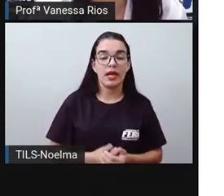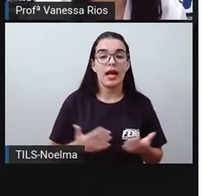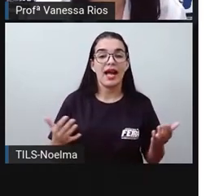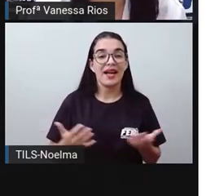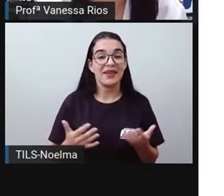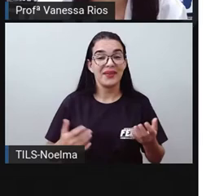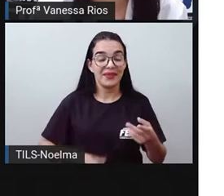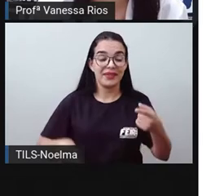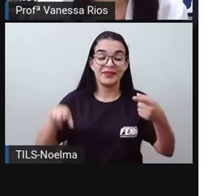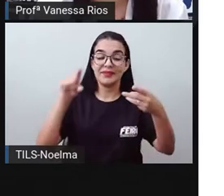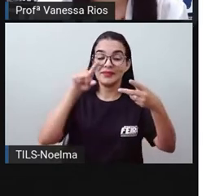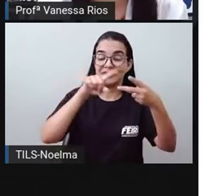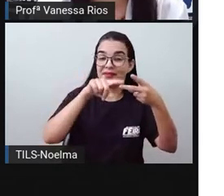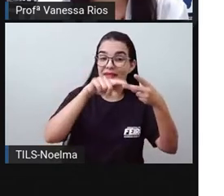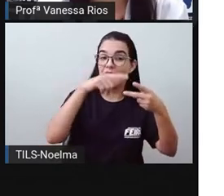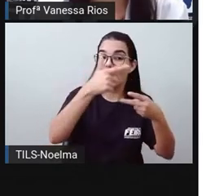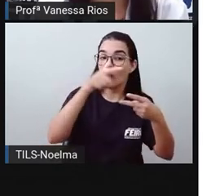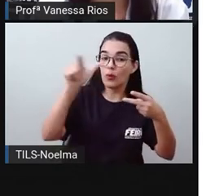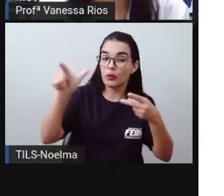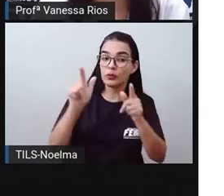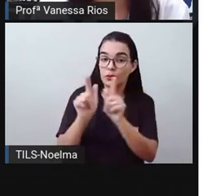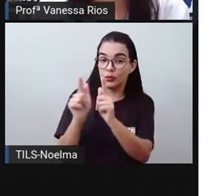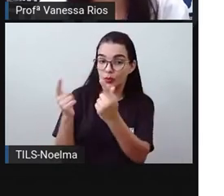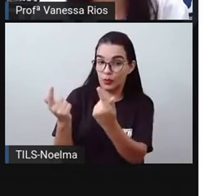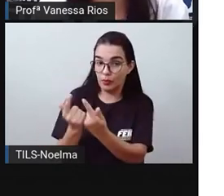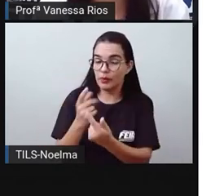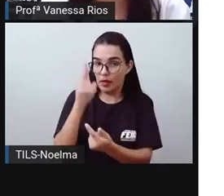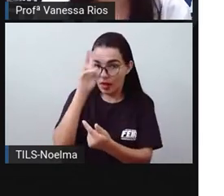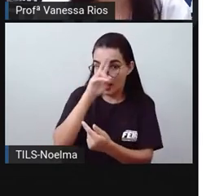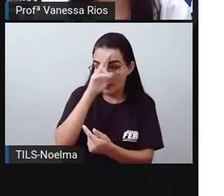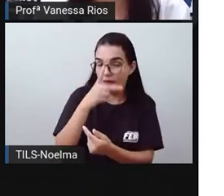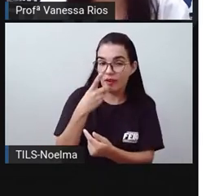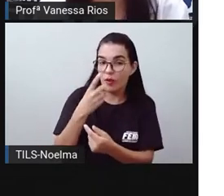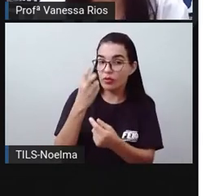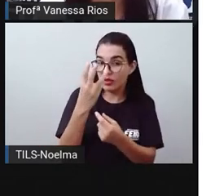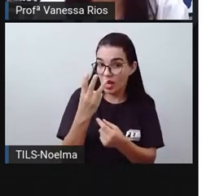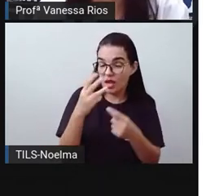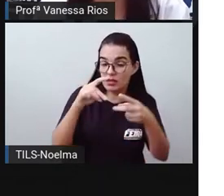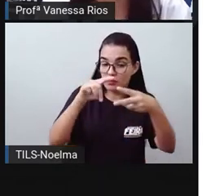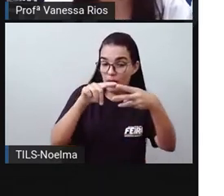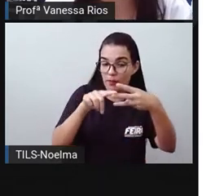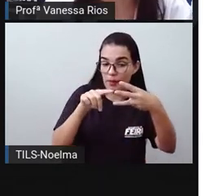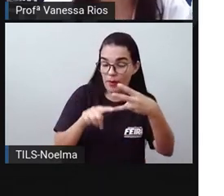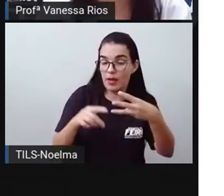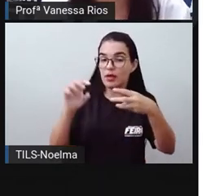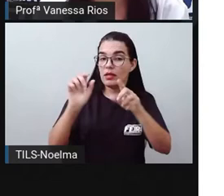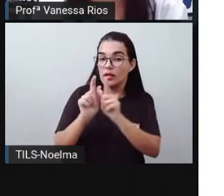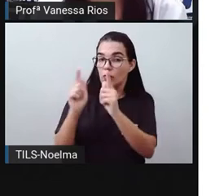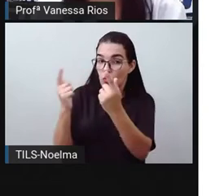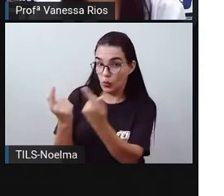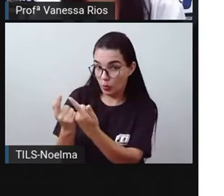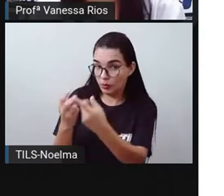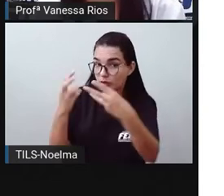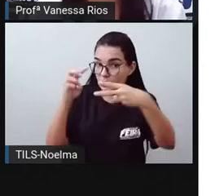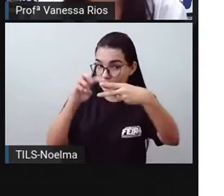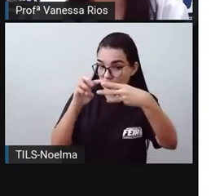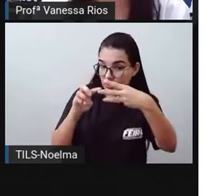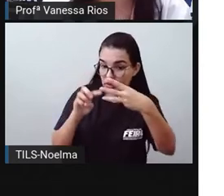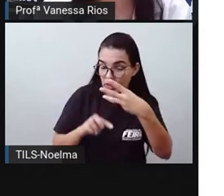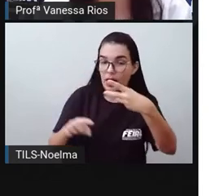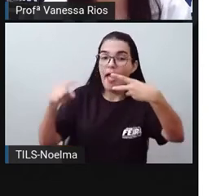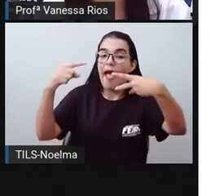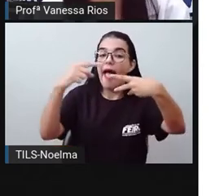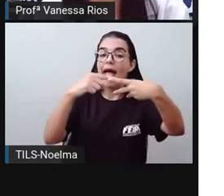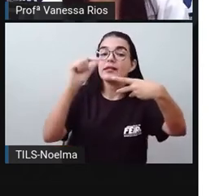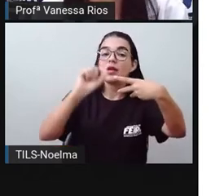E aí, na outra categoria, lembra que a Pró falou que tinham três categorias relacionadas aos meios de transporte, que